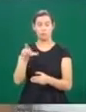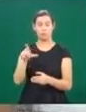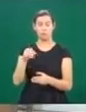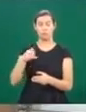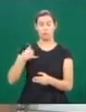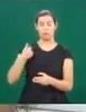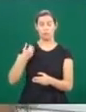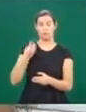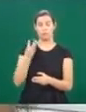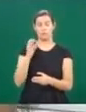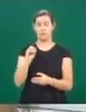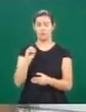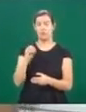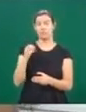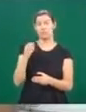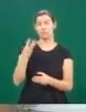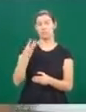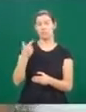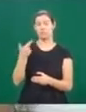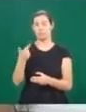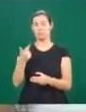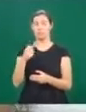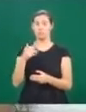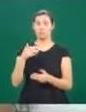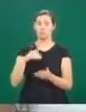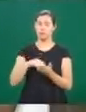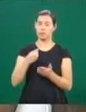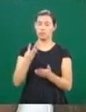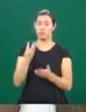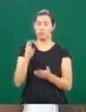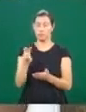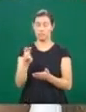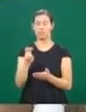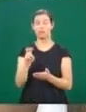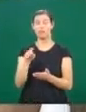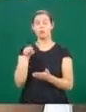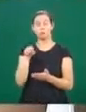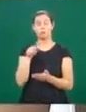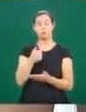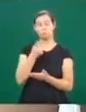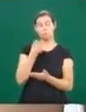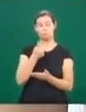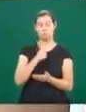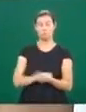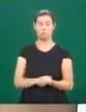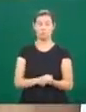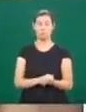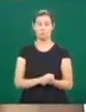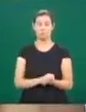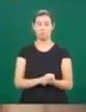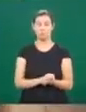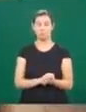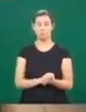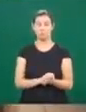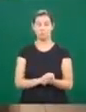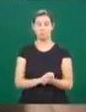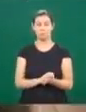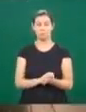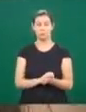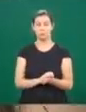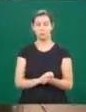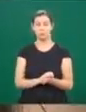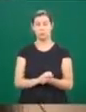32, 35 anos, com uma qualidade muito boa. A médica explica que na gravidez tardia, o pré-natal é